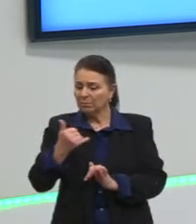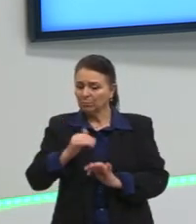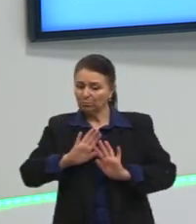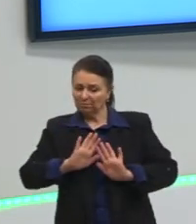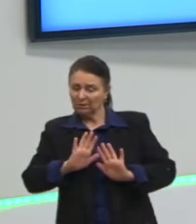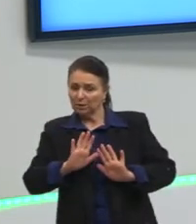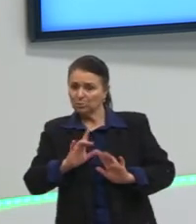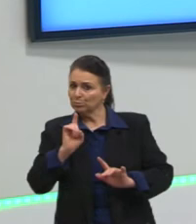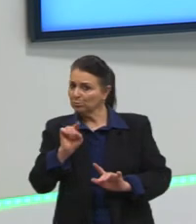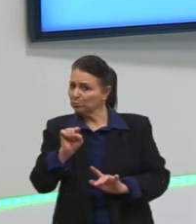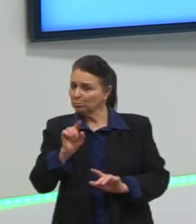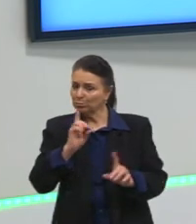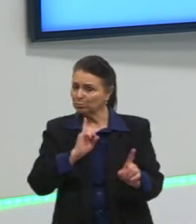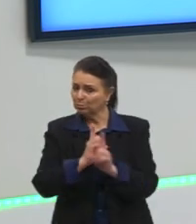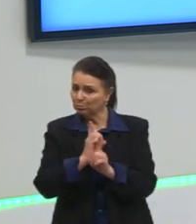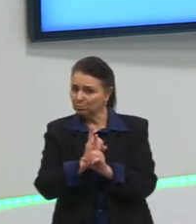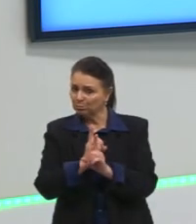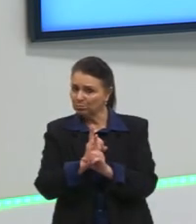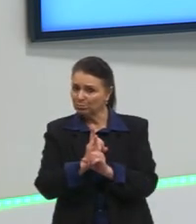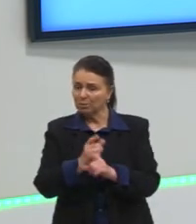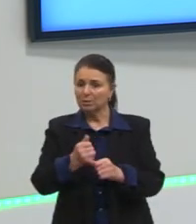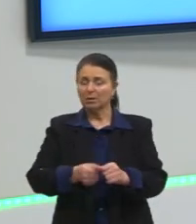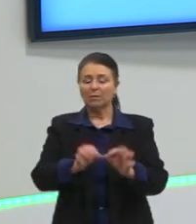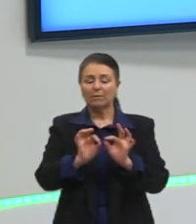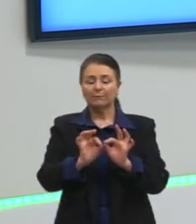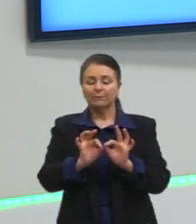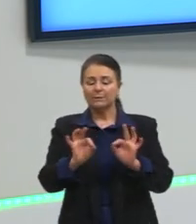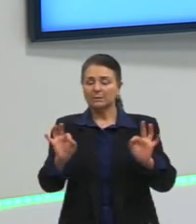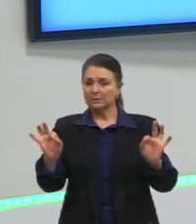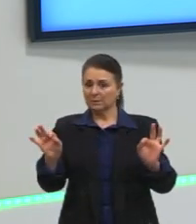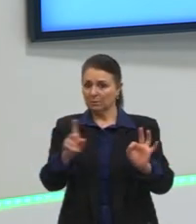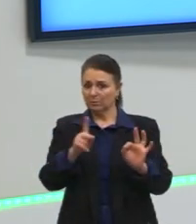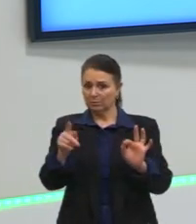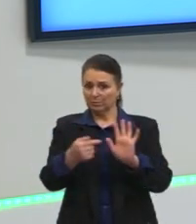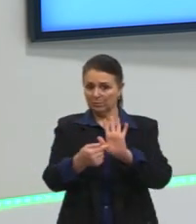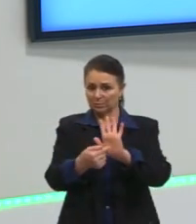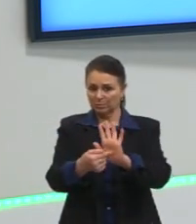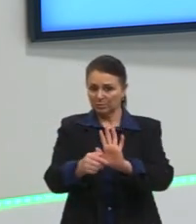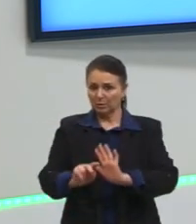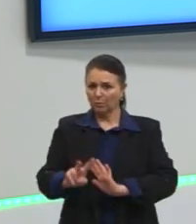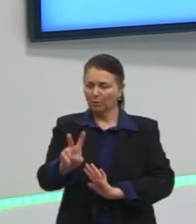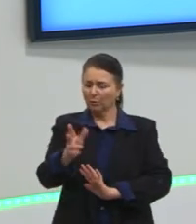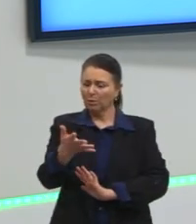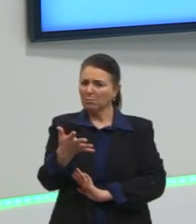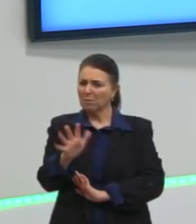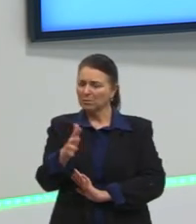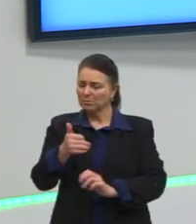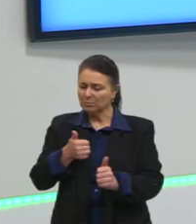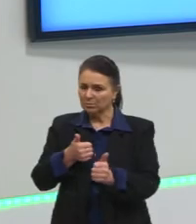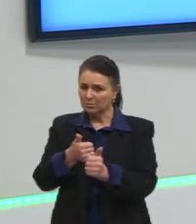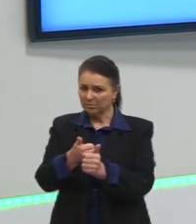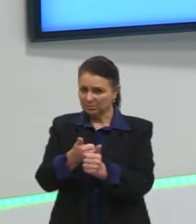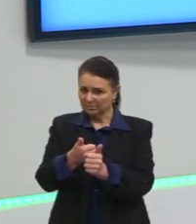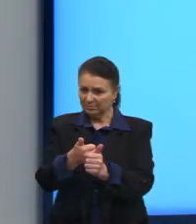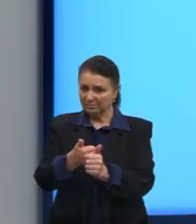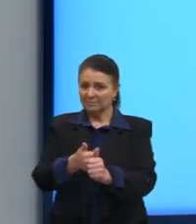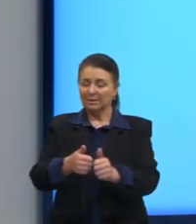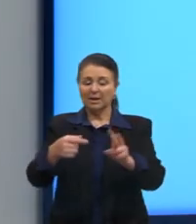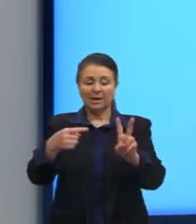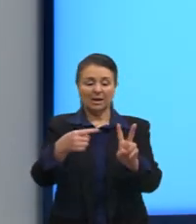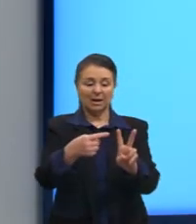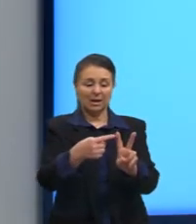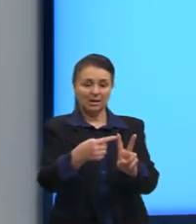Como aqui nós estamos falando em distância, eu trouxe para vocês o valor aproximado. A raiz de 61,